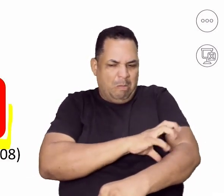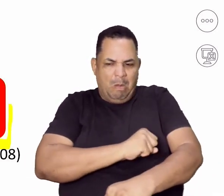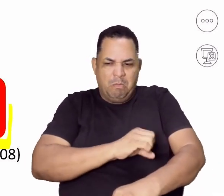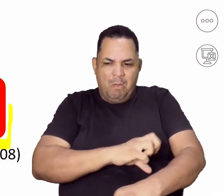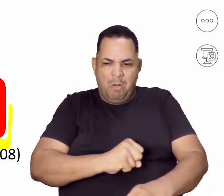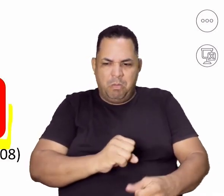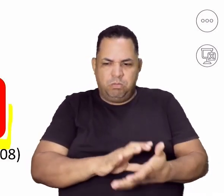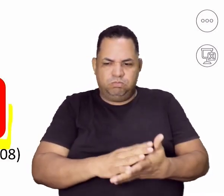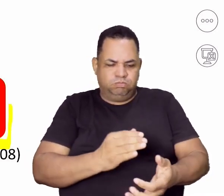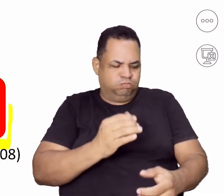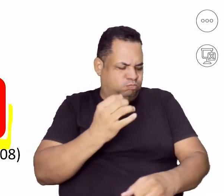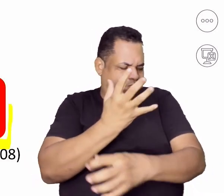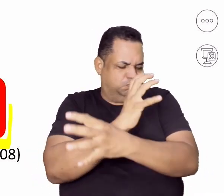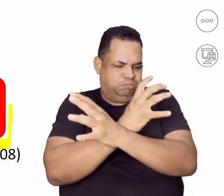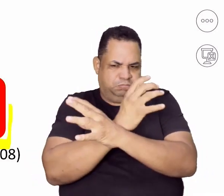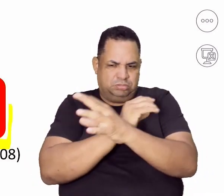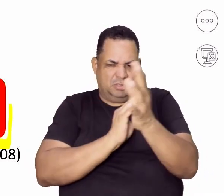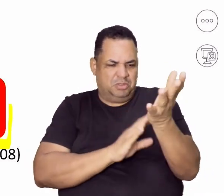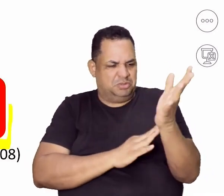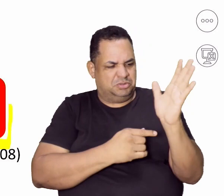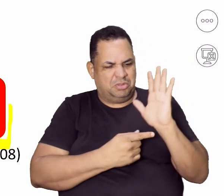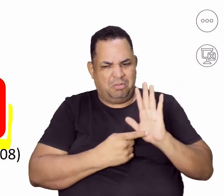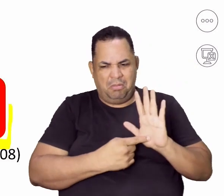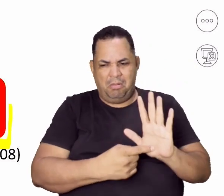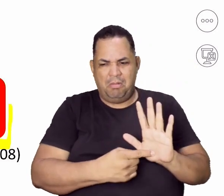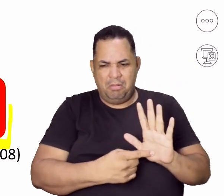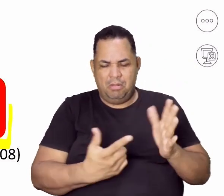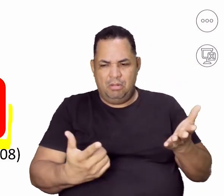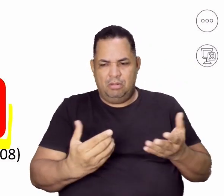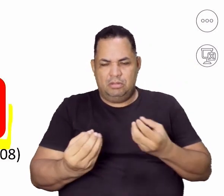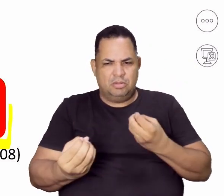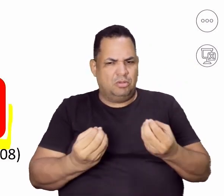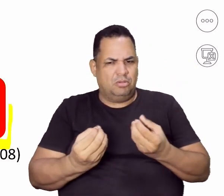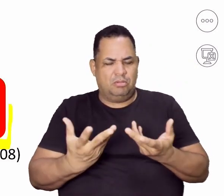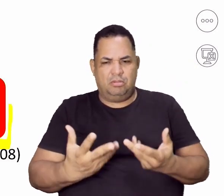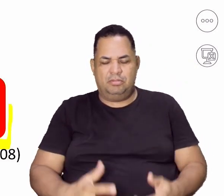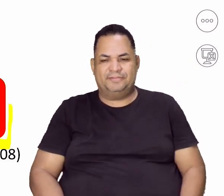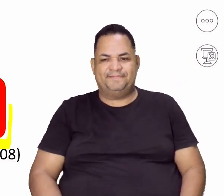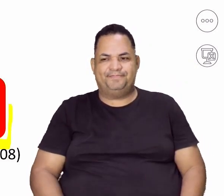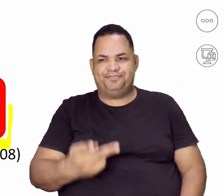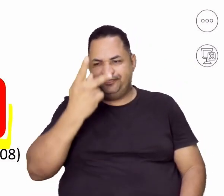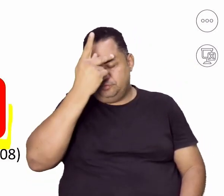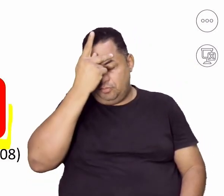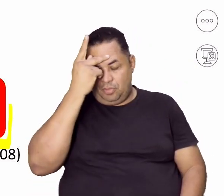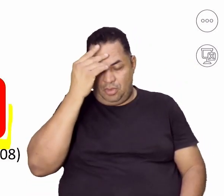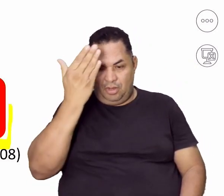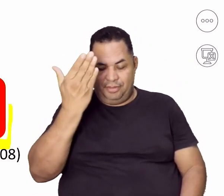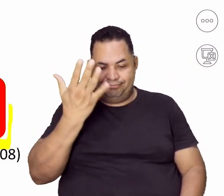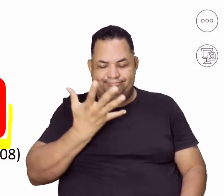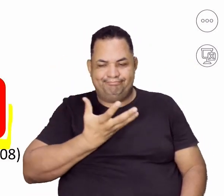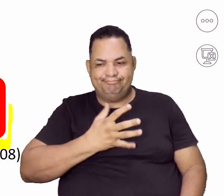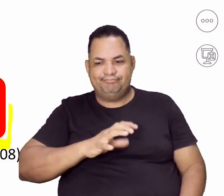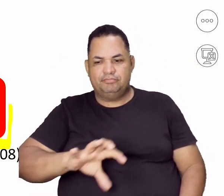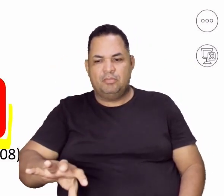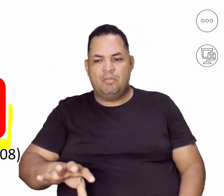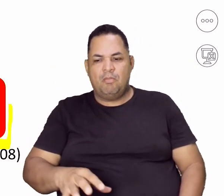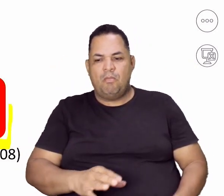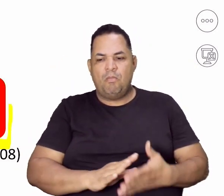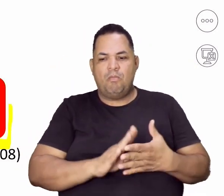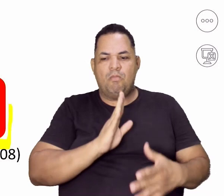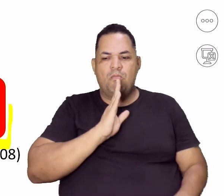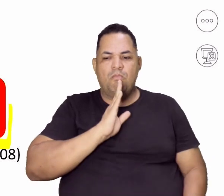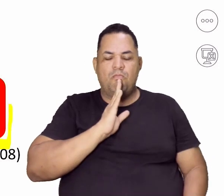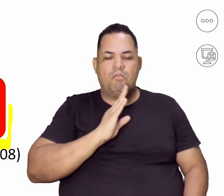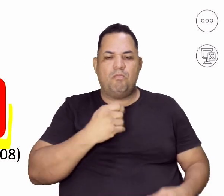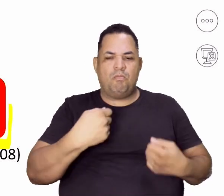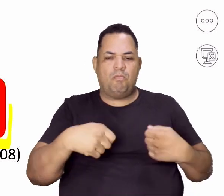Os ossos estão muito aparentes, né? E a pessoa muitas das vezes se recusa a reconhecer que ela está